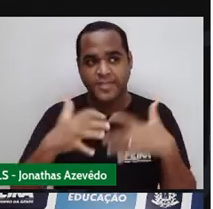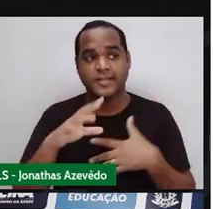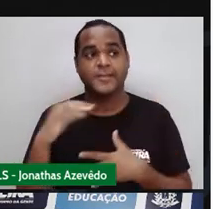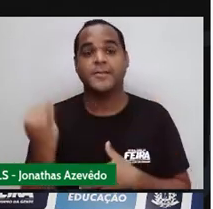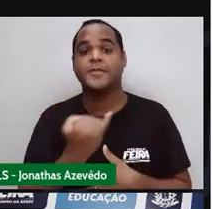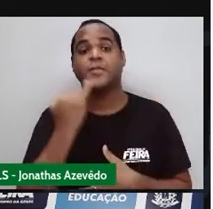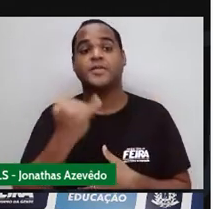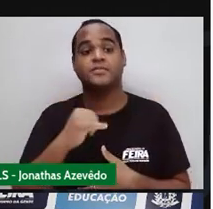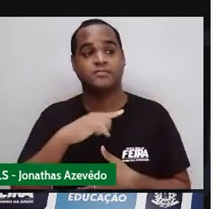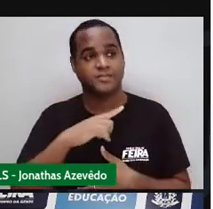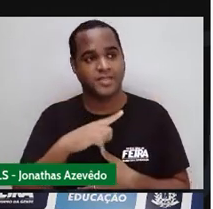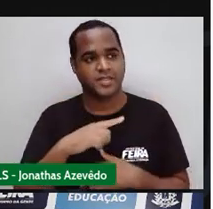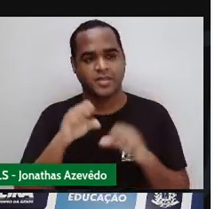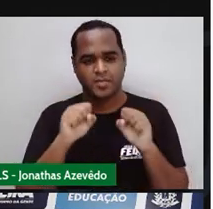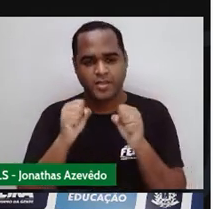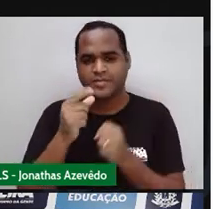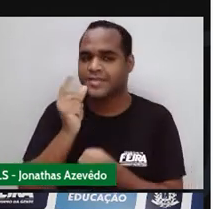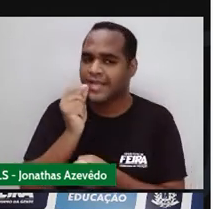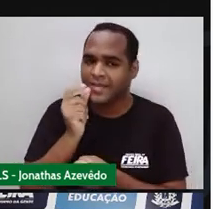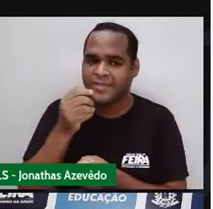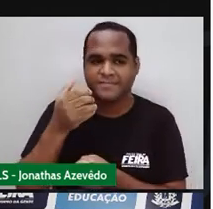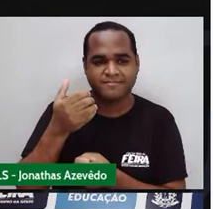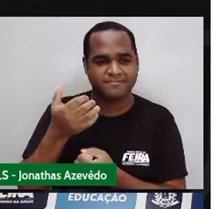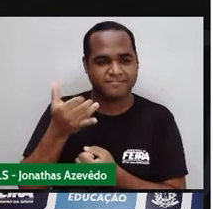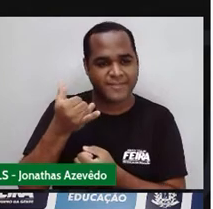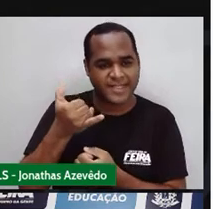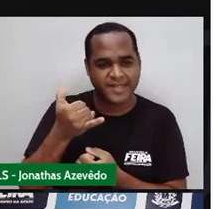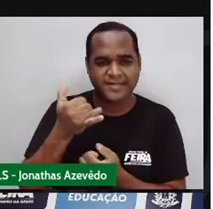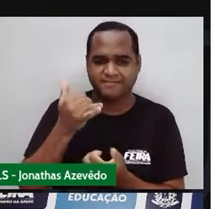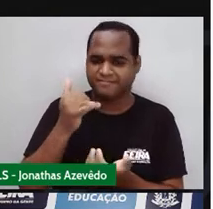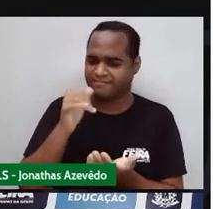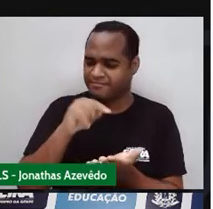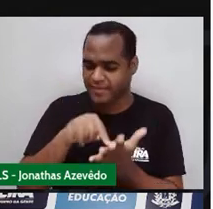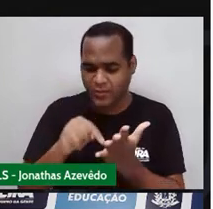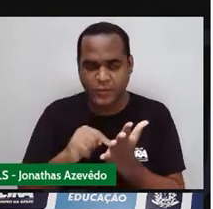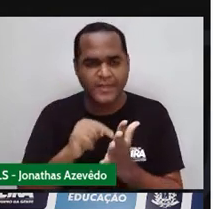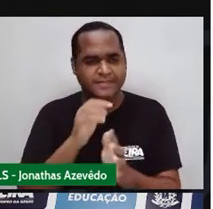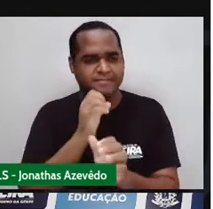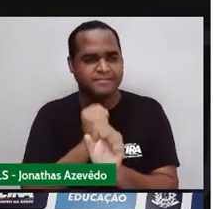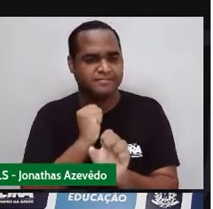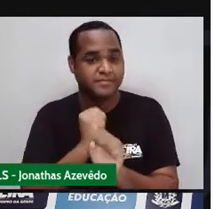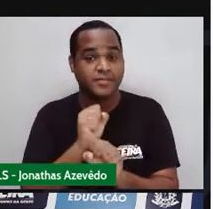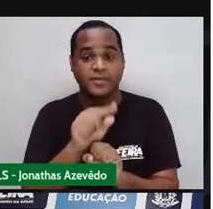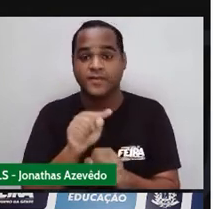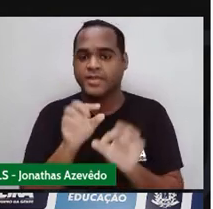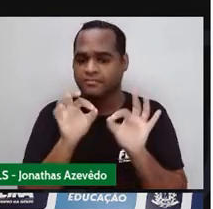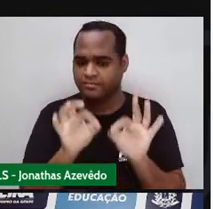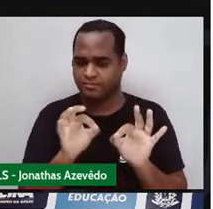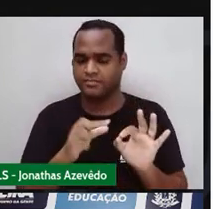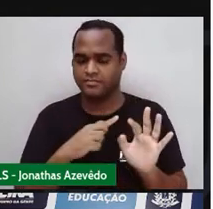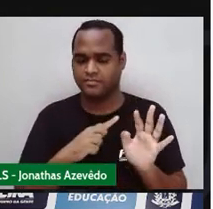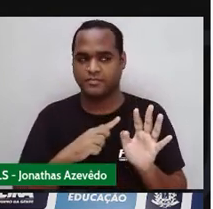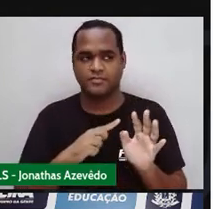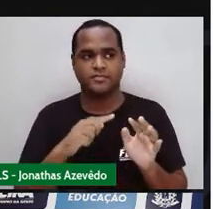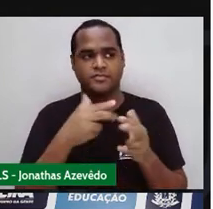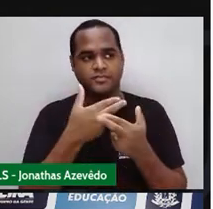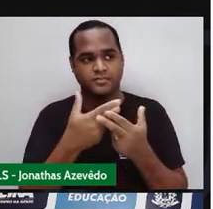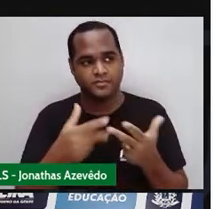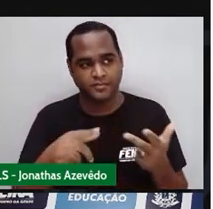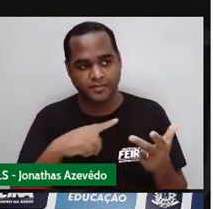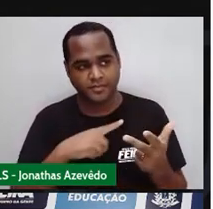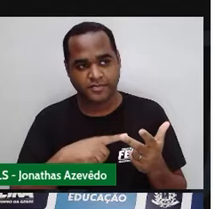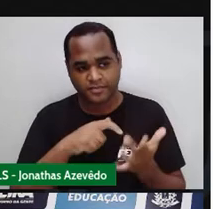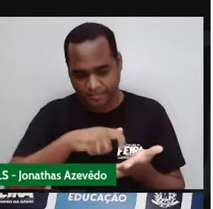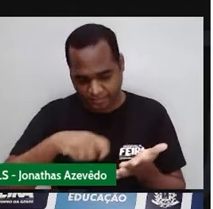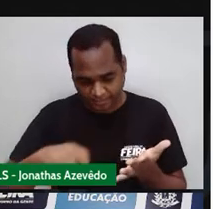também? Você pode pegar também um lapisinho, uma calculadora, um papel, e quem sabe fazendo as coisas aí, fazendo suas